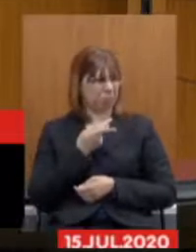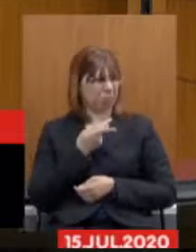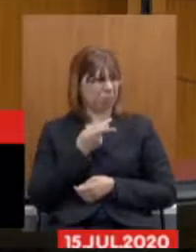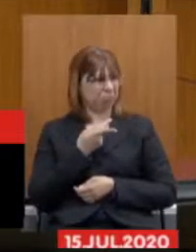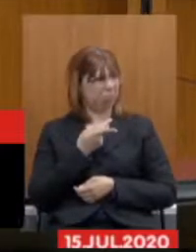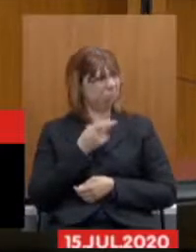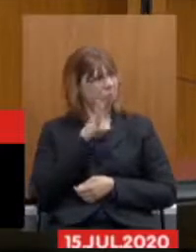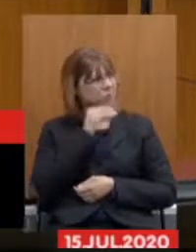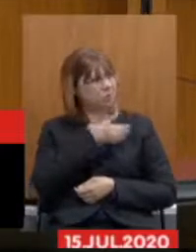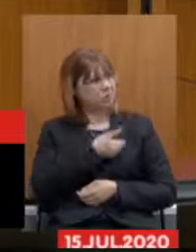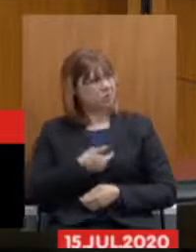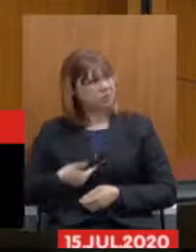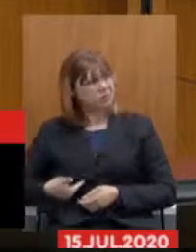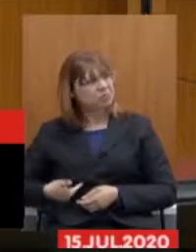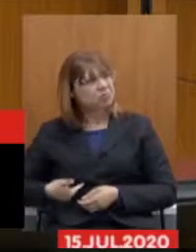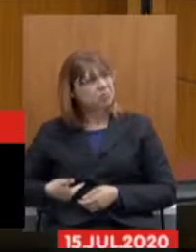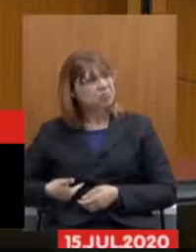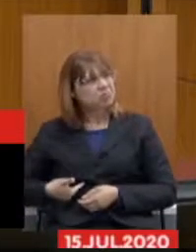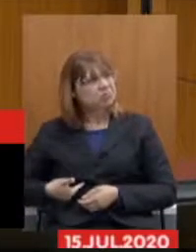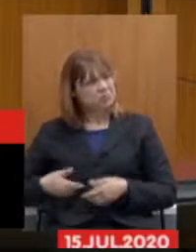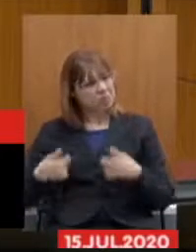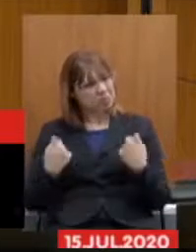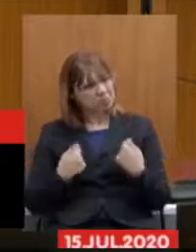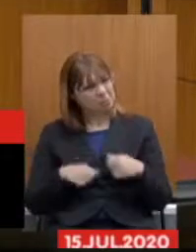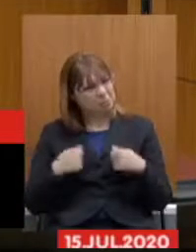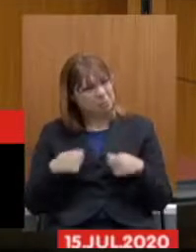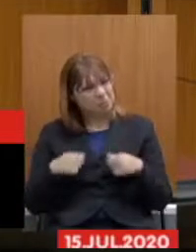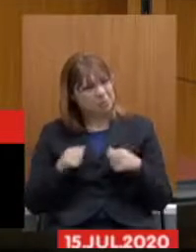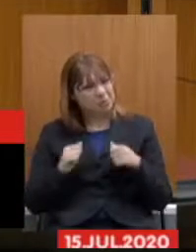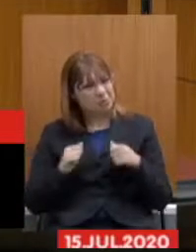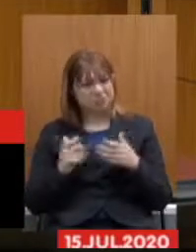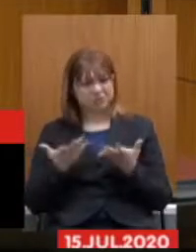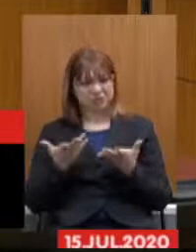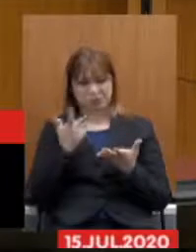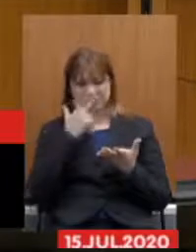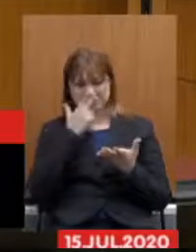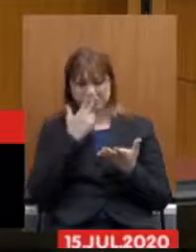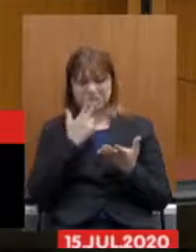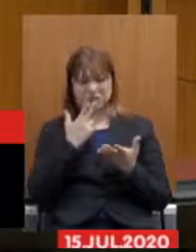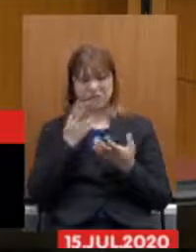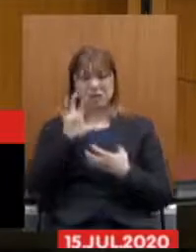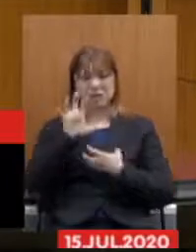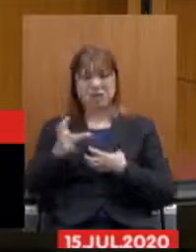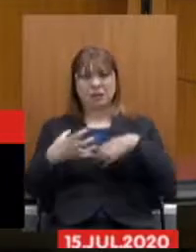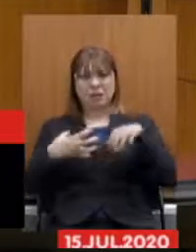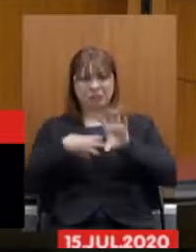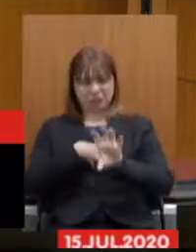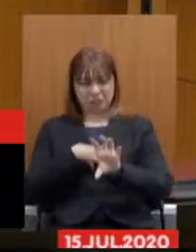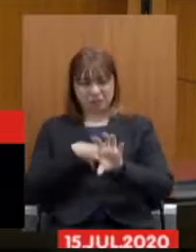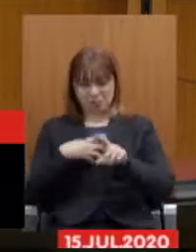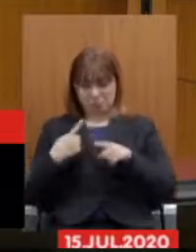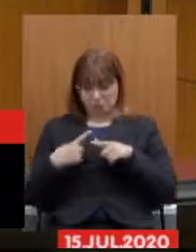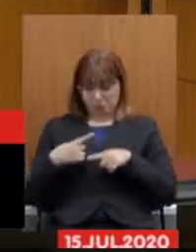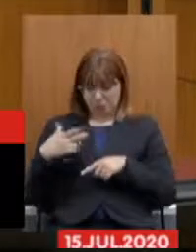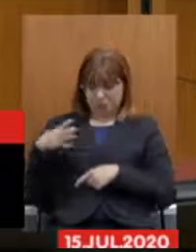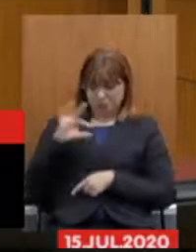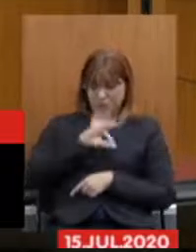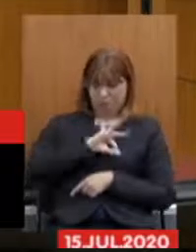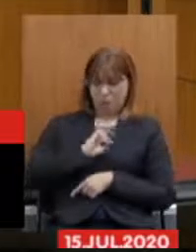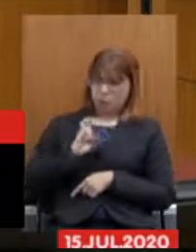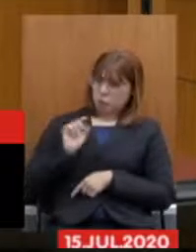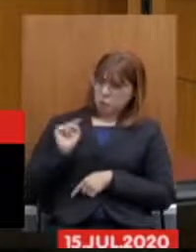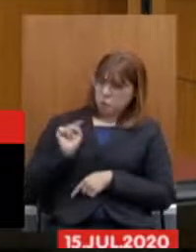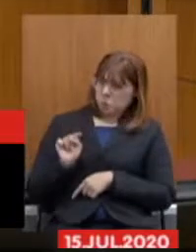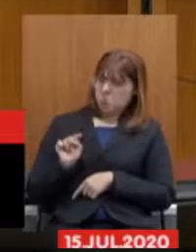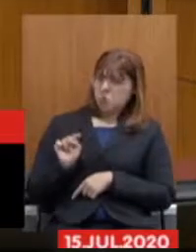servidores precisam ter empatia porque tem um salário de cinco mil reais e